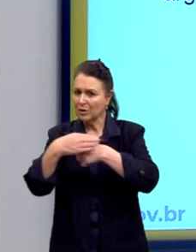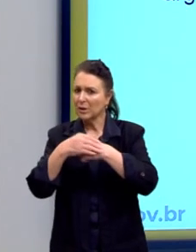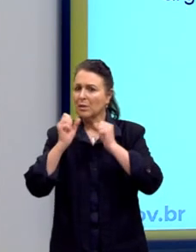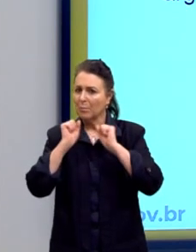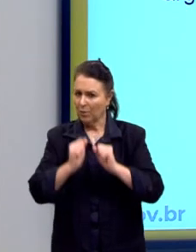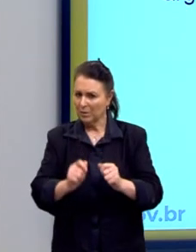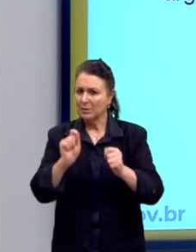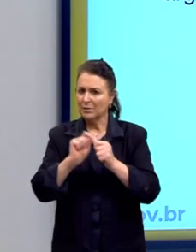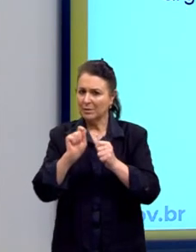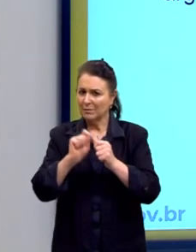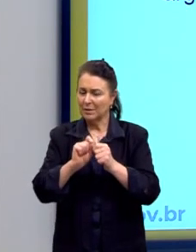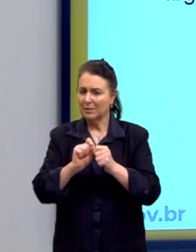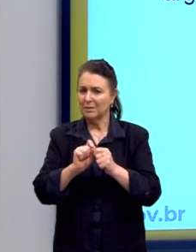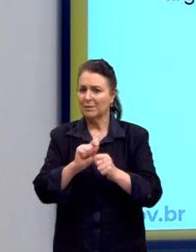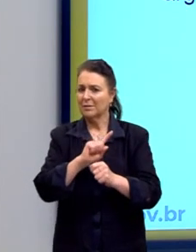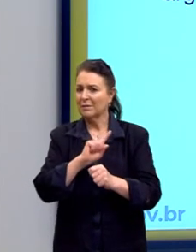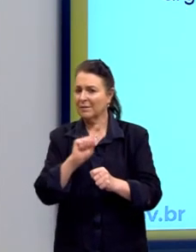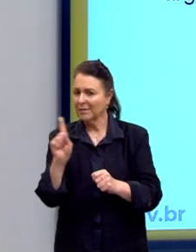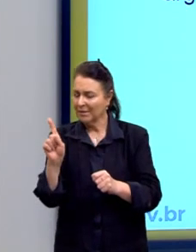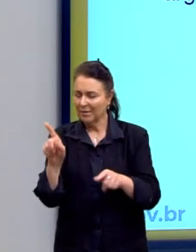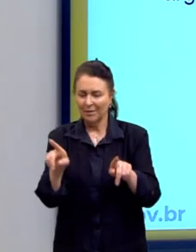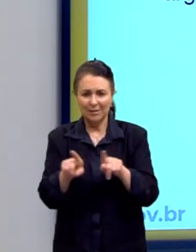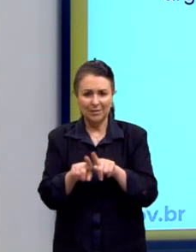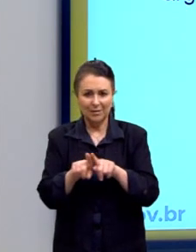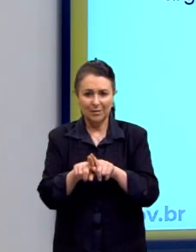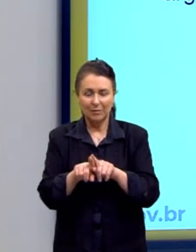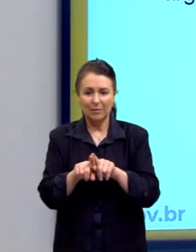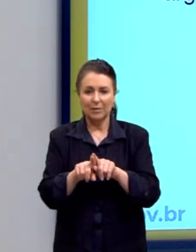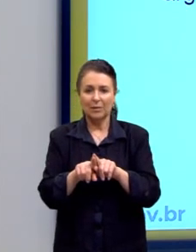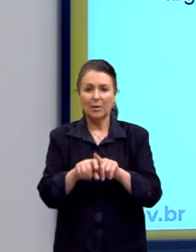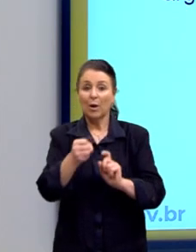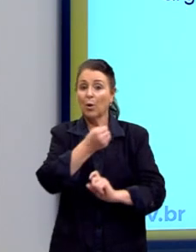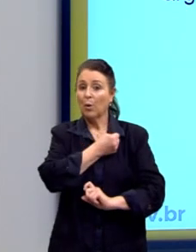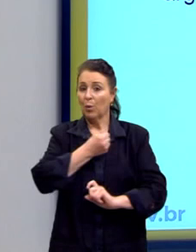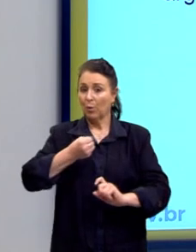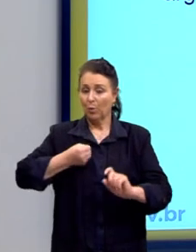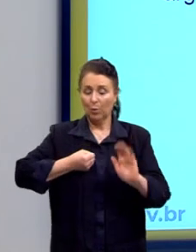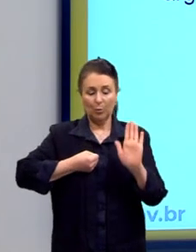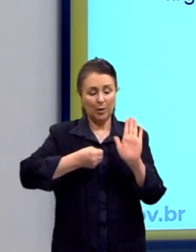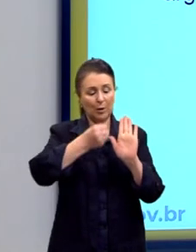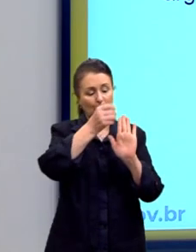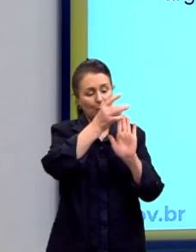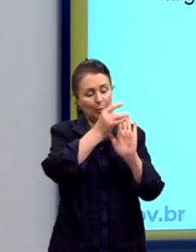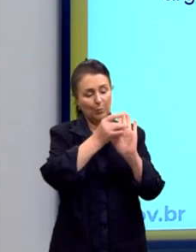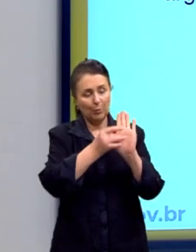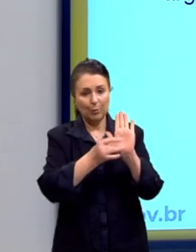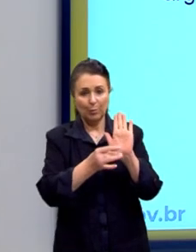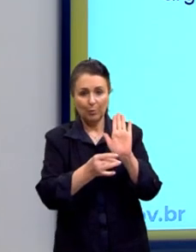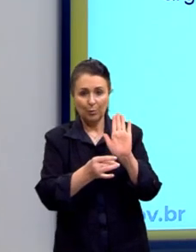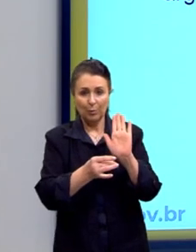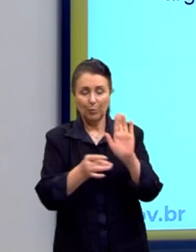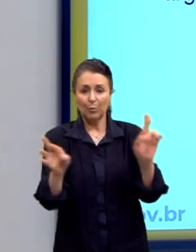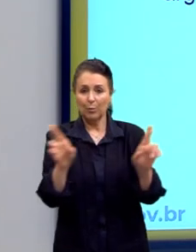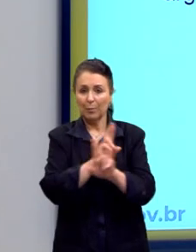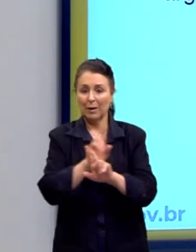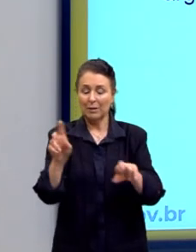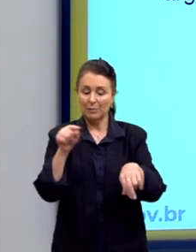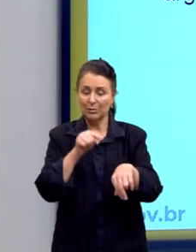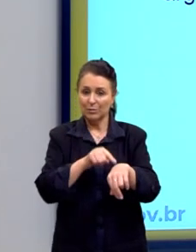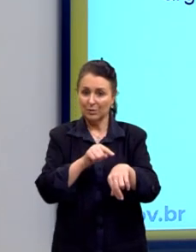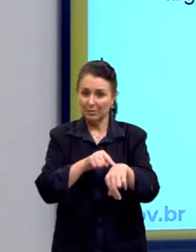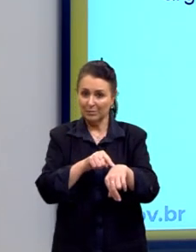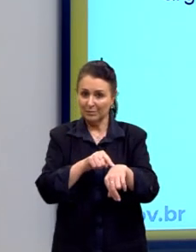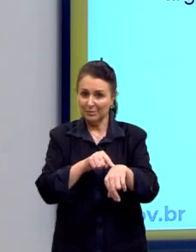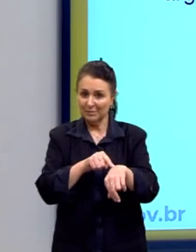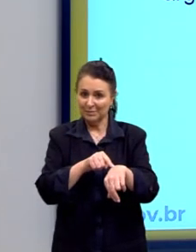Não, o texto não descreve sobre isso. Enumera fatos sucessivos em uma relação temporal? Temporal